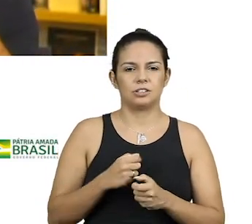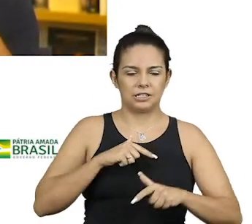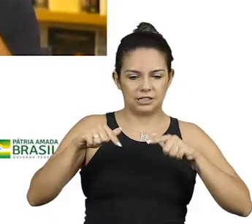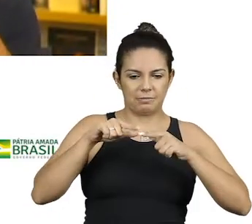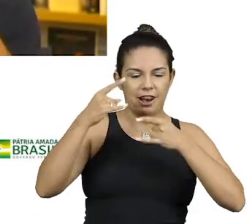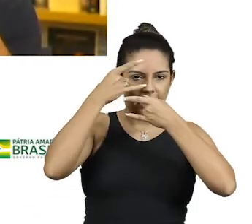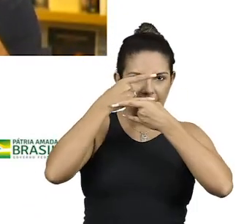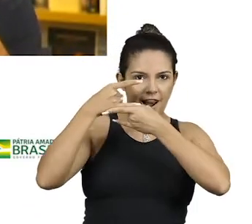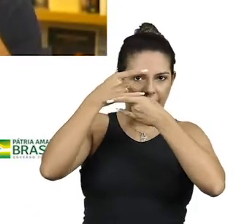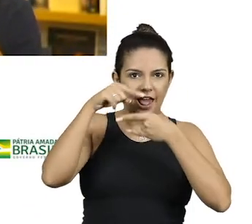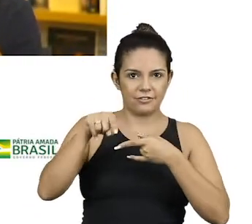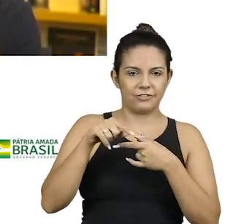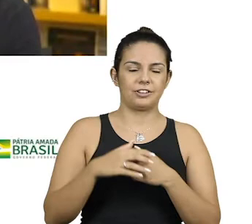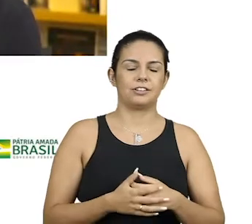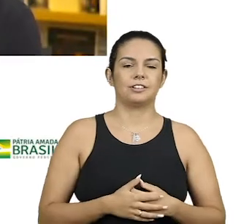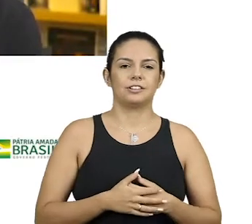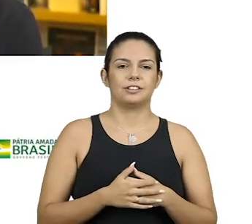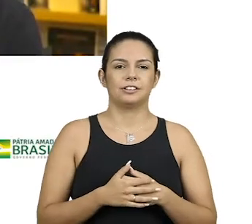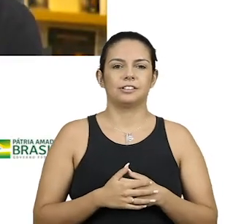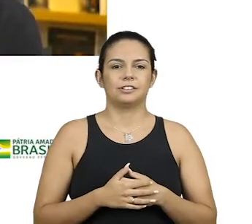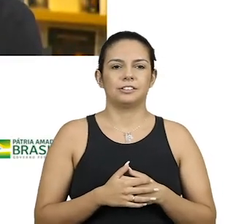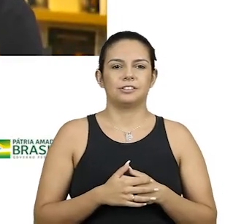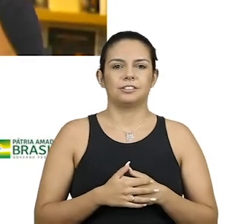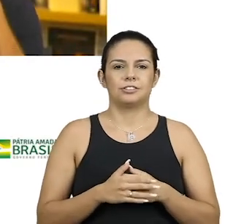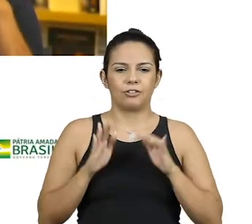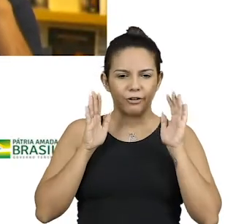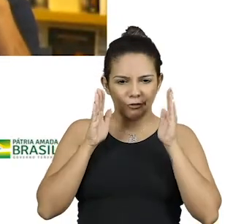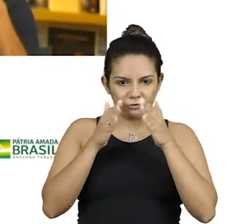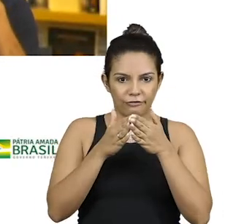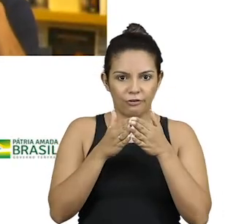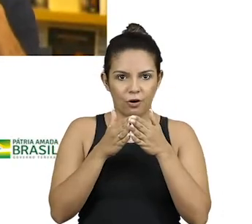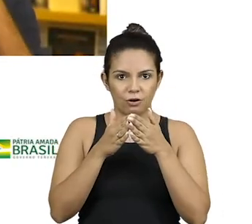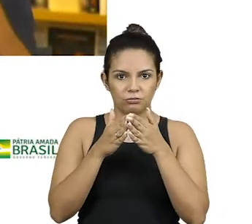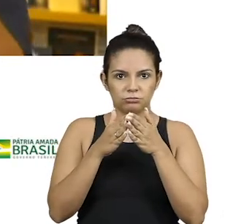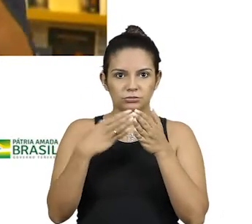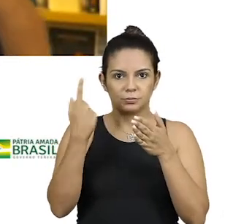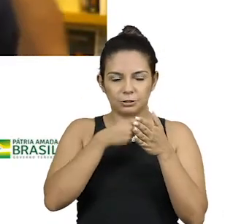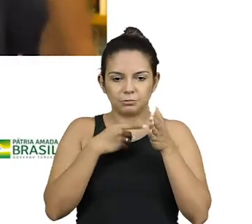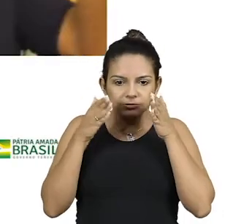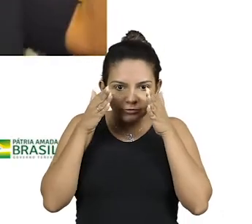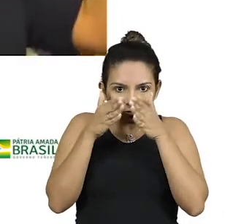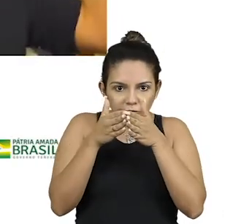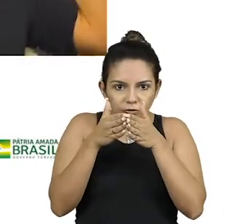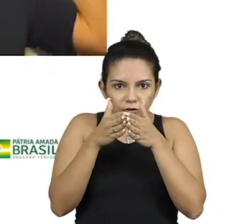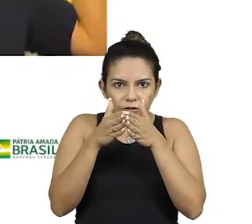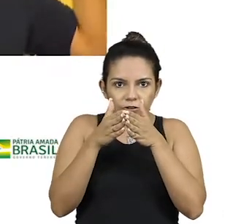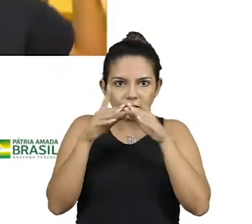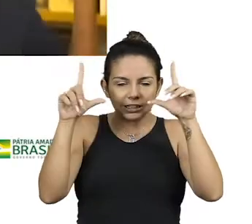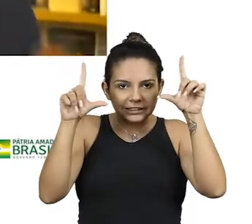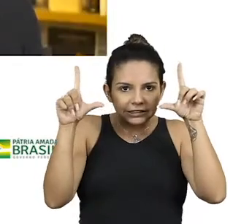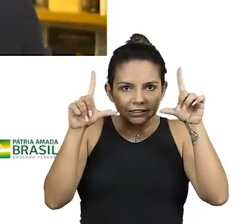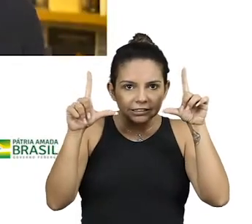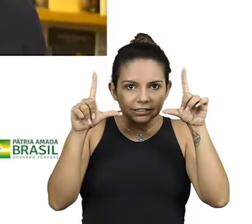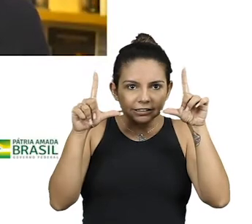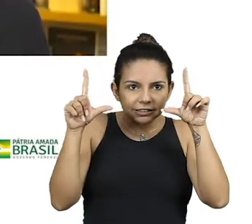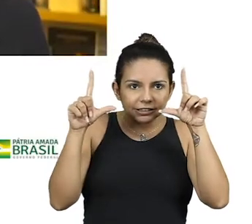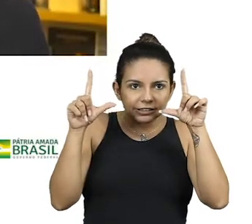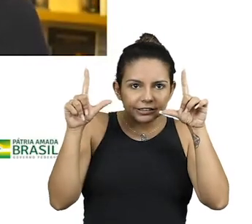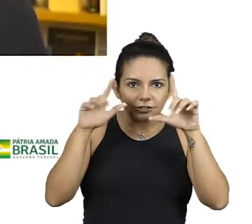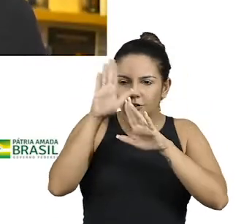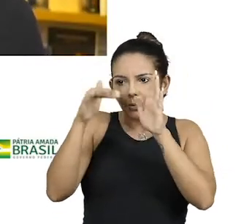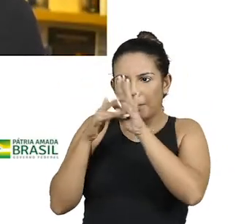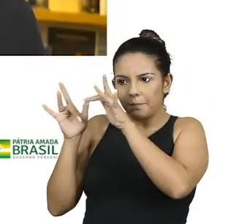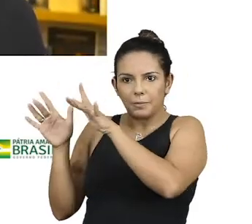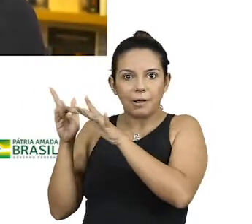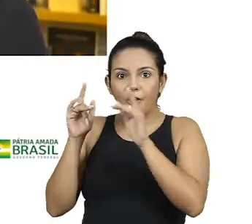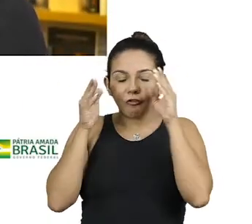o foco e a concentração que a gente tem que ter nessa telinha, você tem que abstrair de todo o resto... Olha